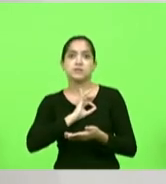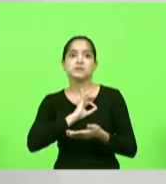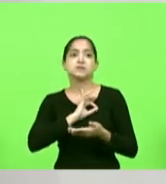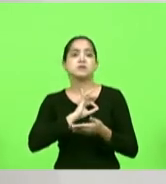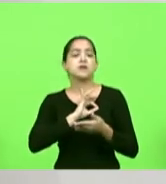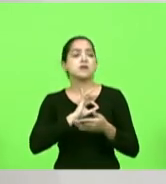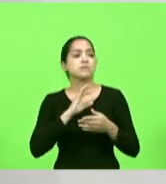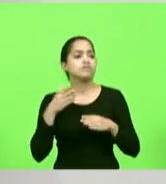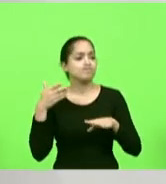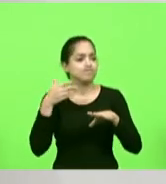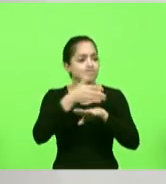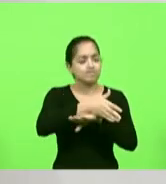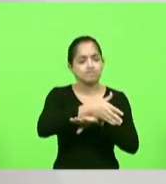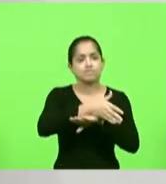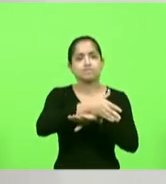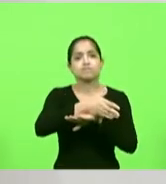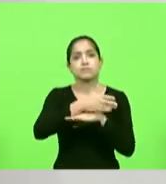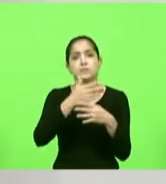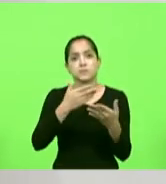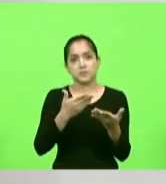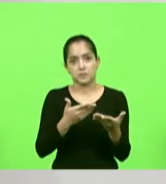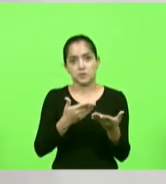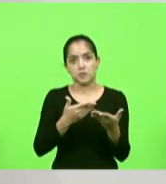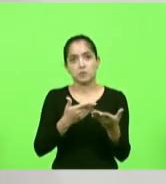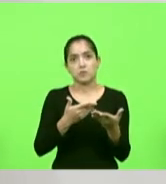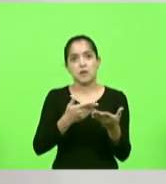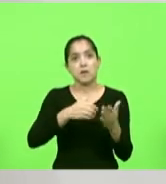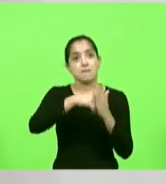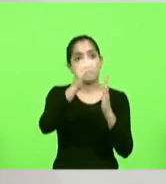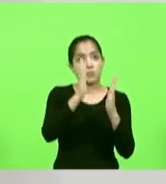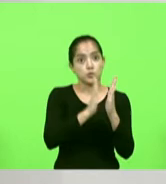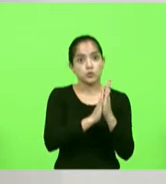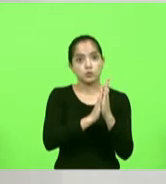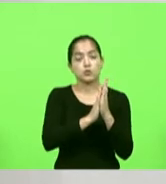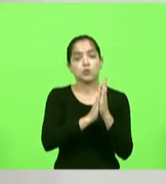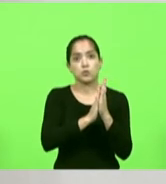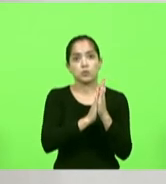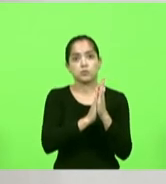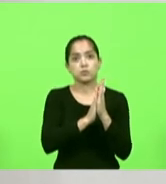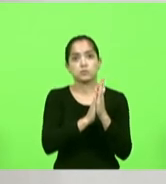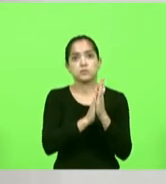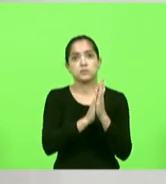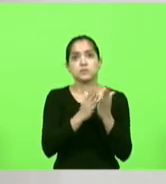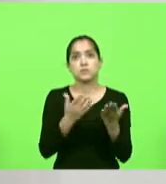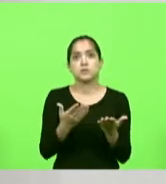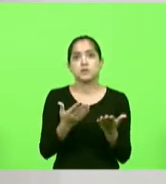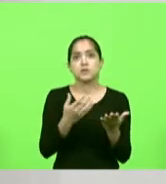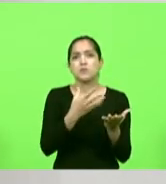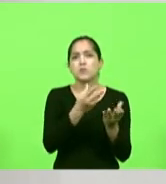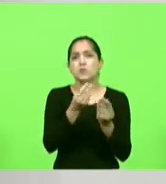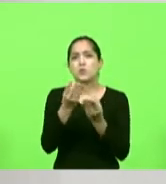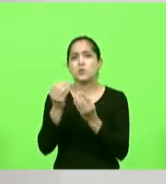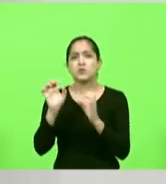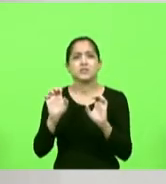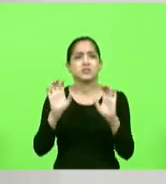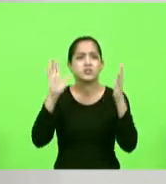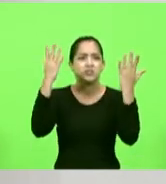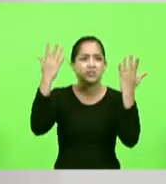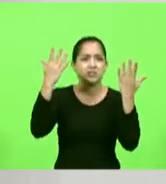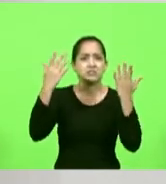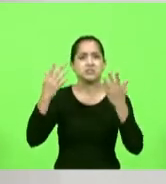um uma ação multou aquele monte de gente fazendo festa bebendo